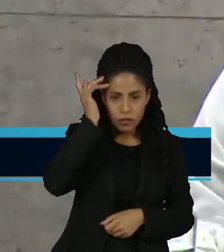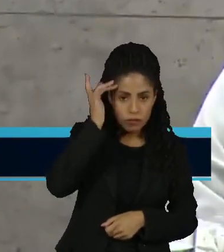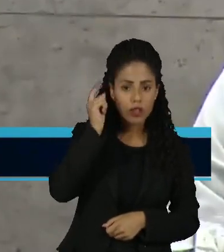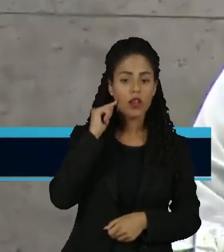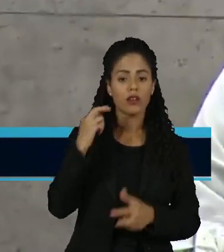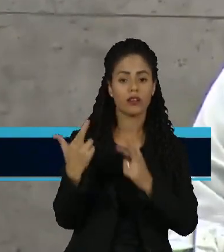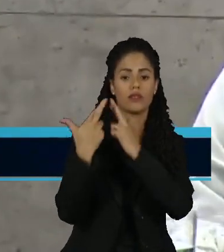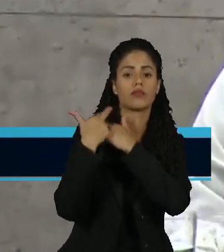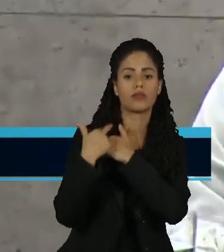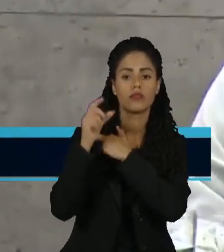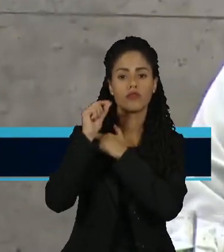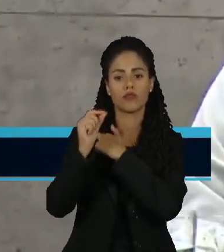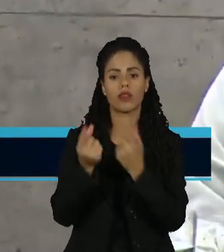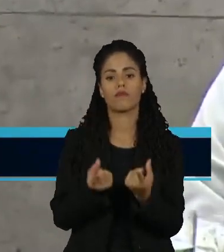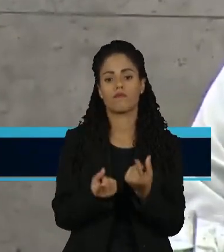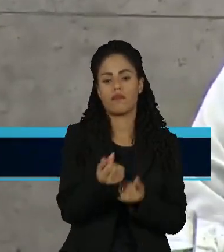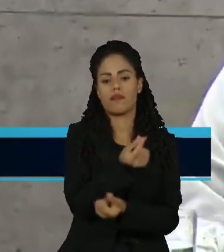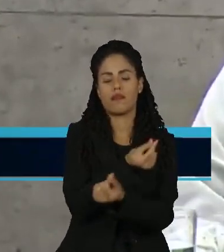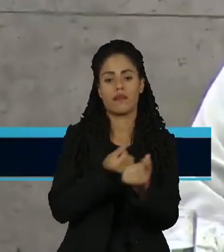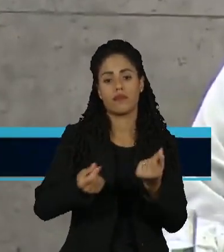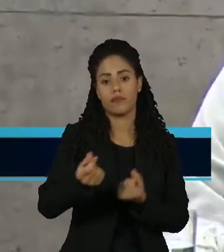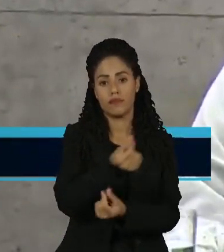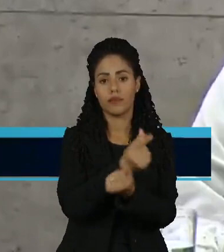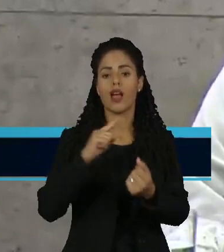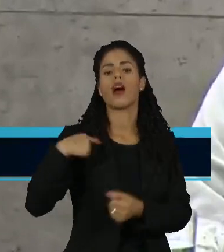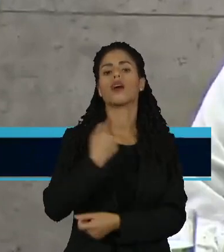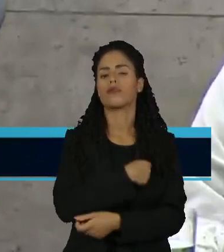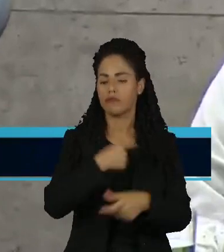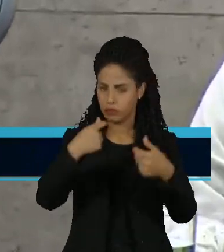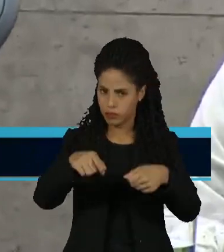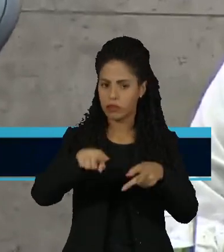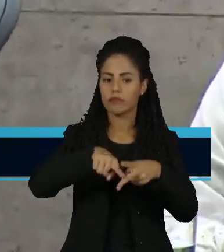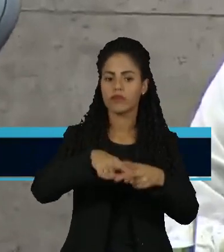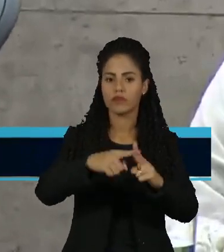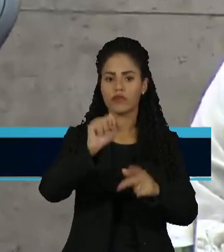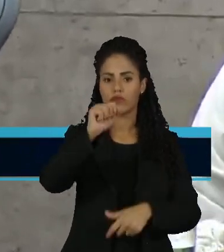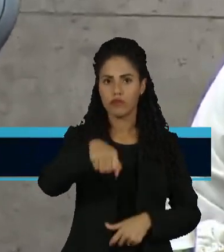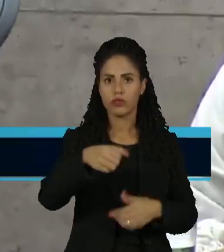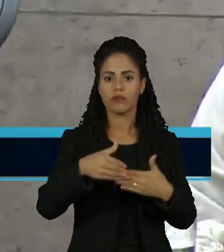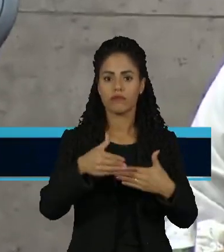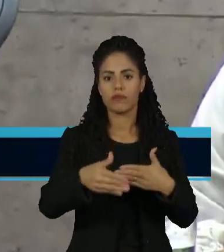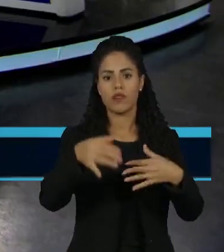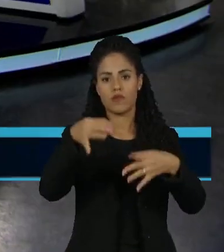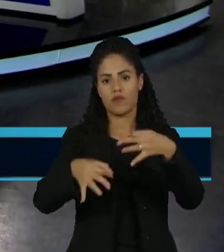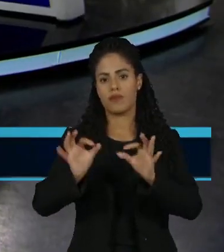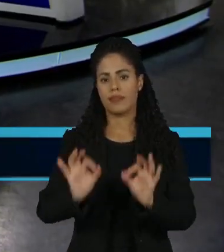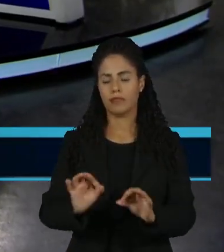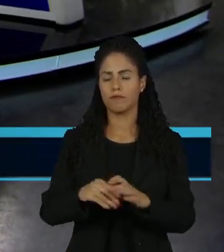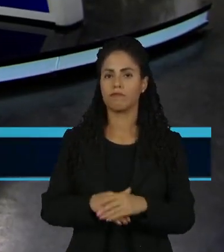responsabilidade fiscal é muito importante e nós devemos persegui-la, mas não ao custo da injustiça.